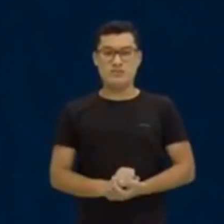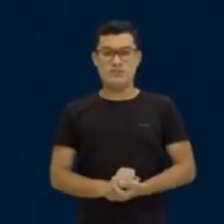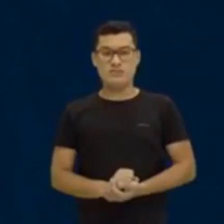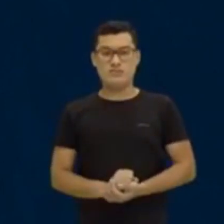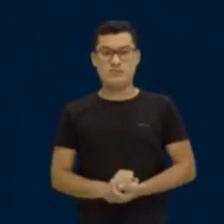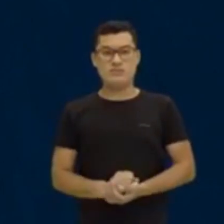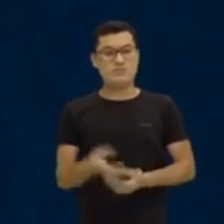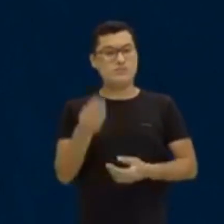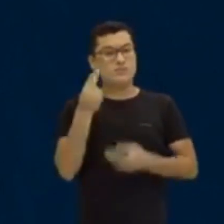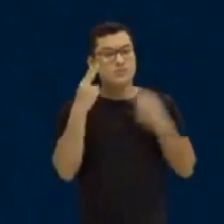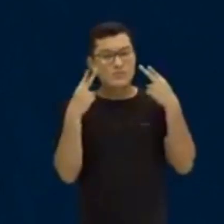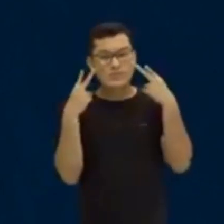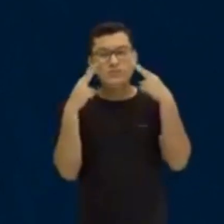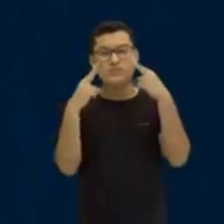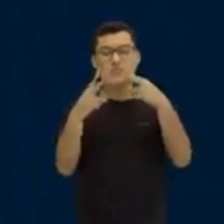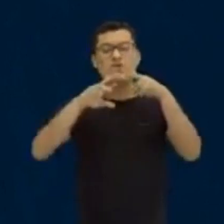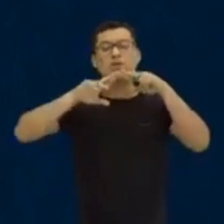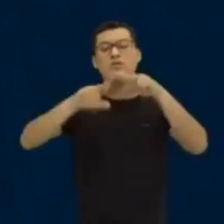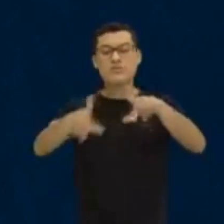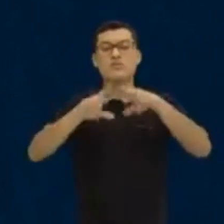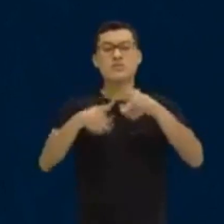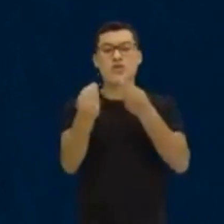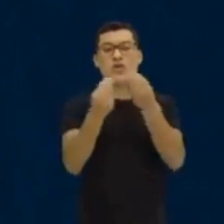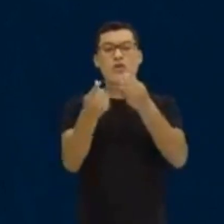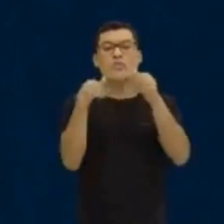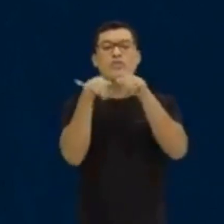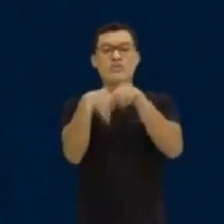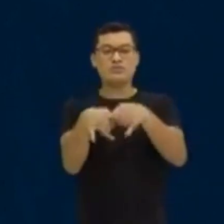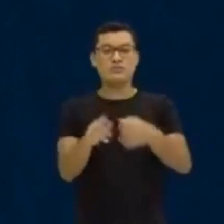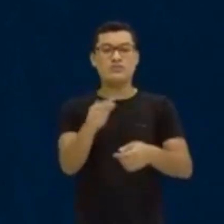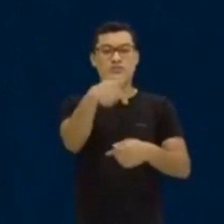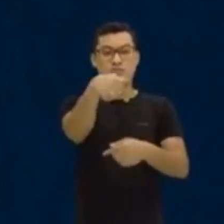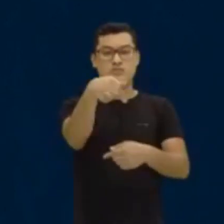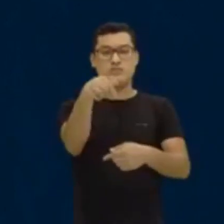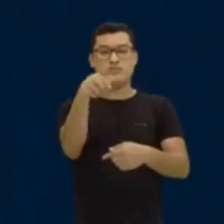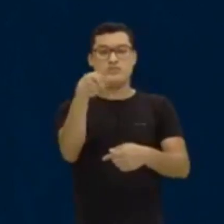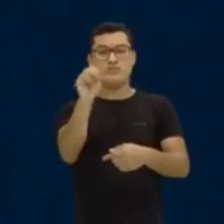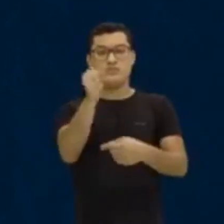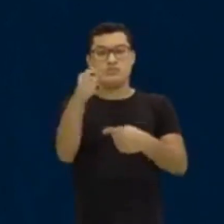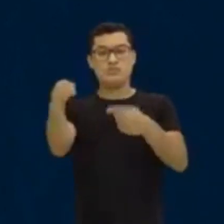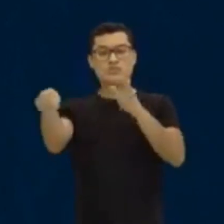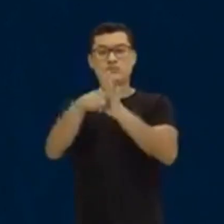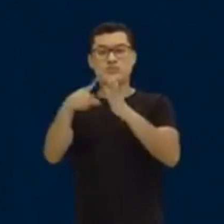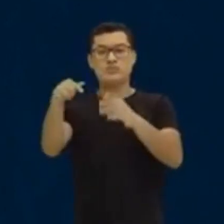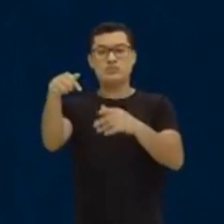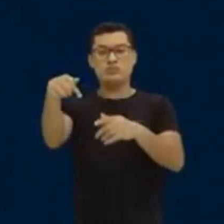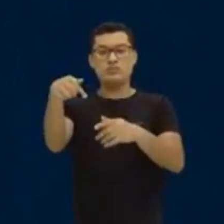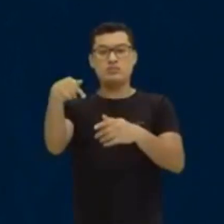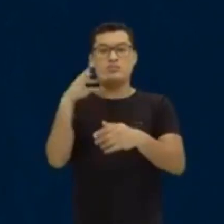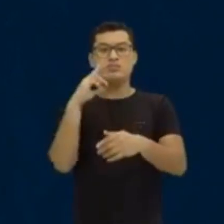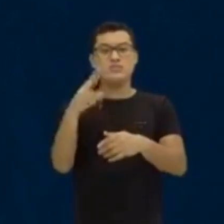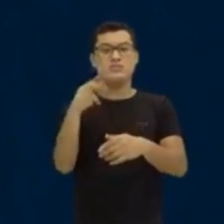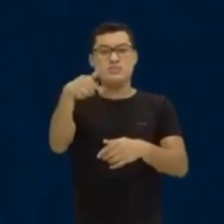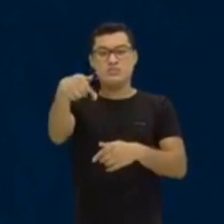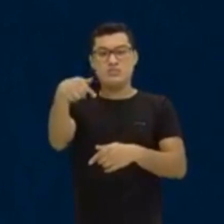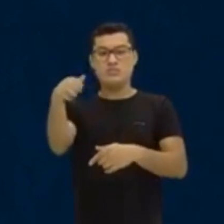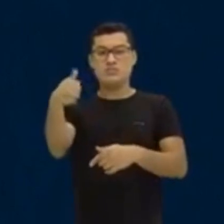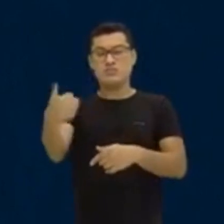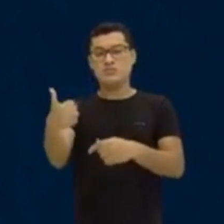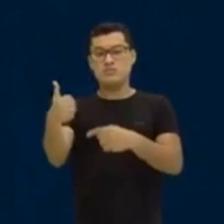Percebeu a diferença? Olha lá como é que vai ficar. 78 menos 7. 71 sobre